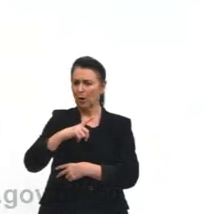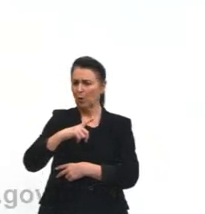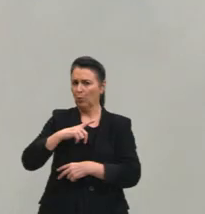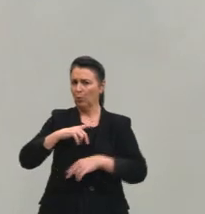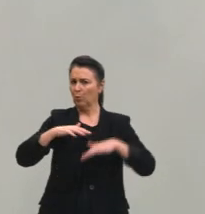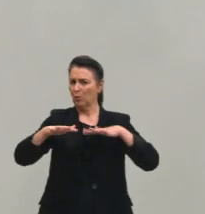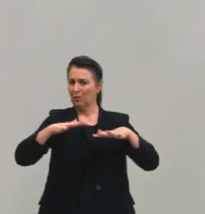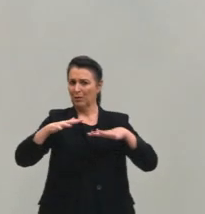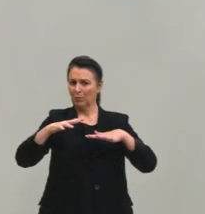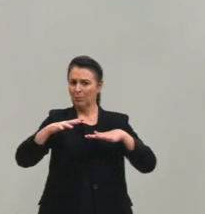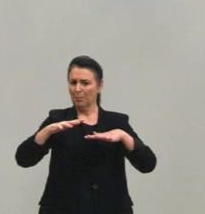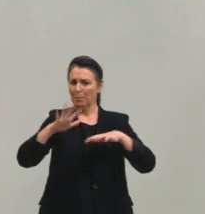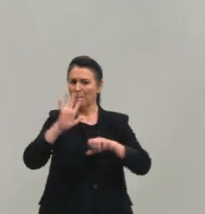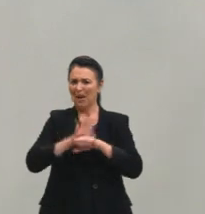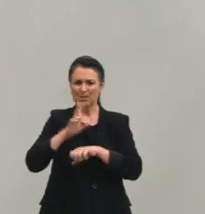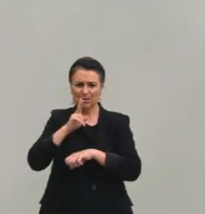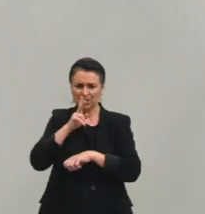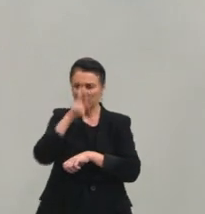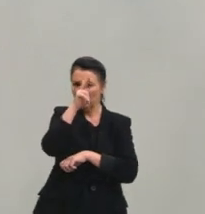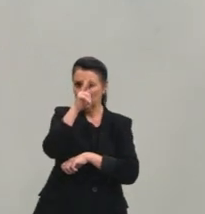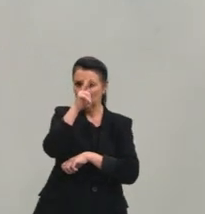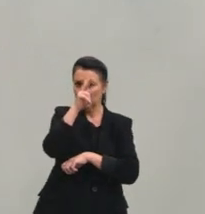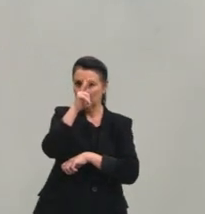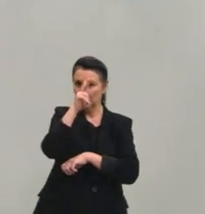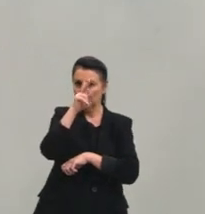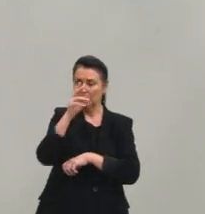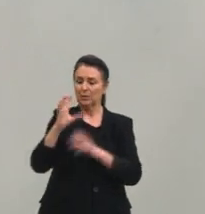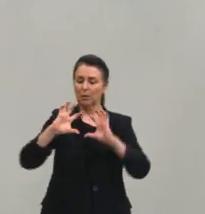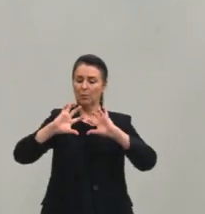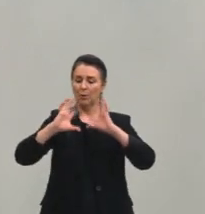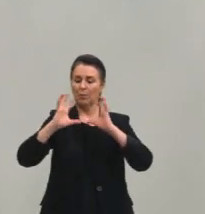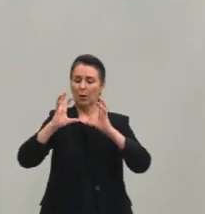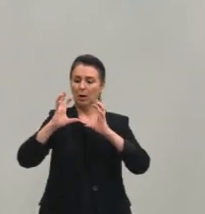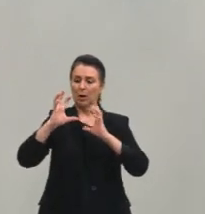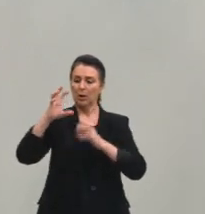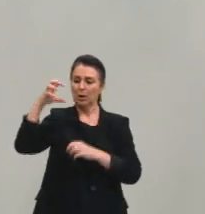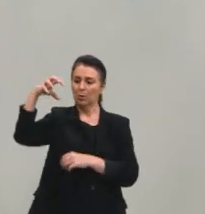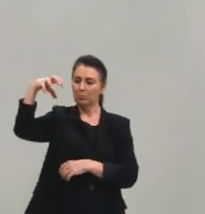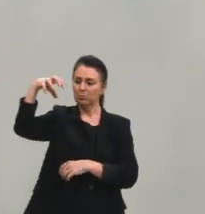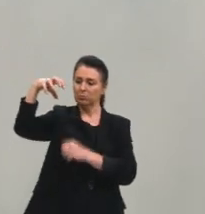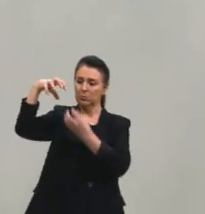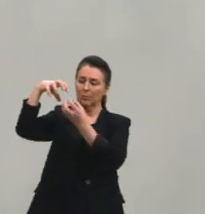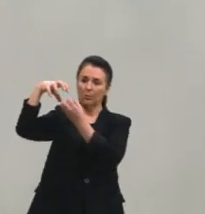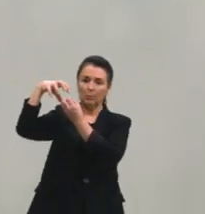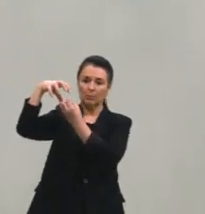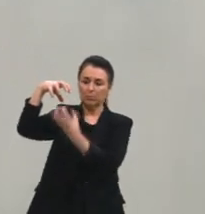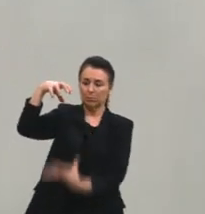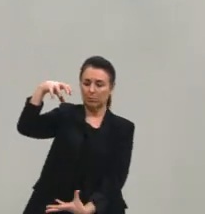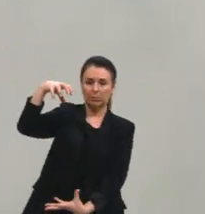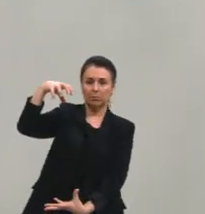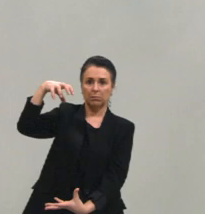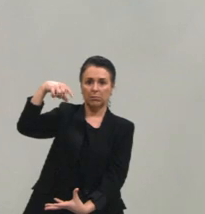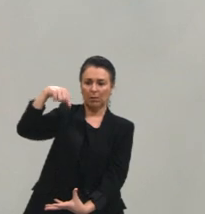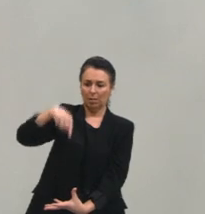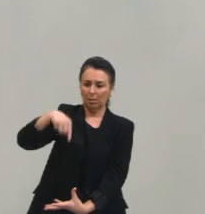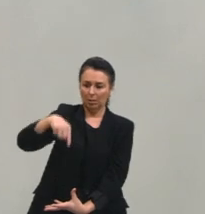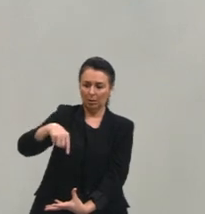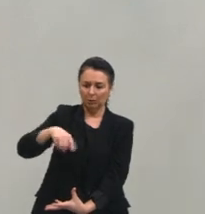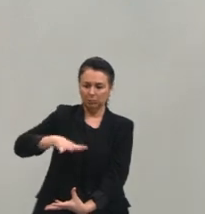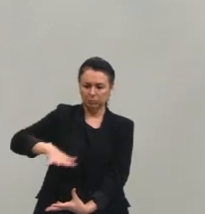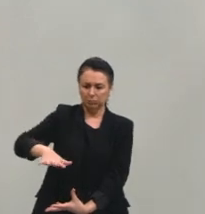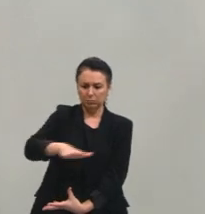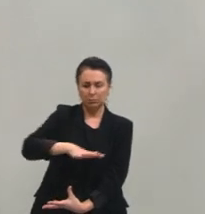uma bola na minha mão e se eu soltasse ela, o que aconteceria? Ela ia para o chão e ia parar no chão, podia até